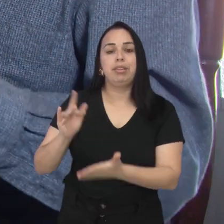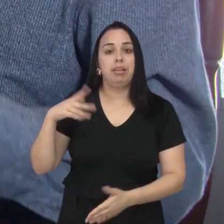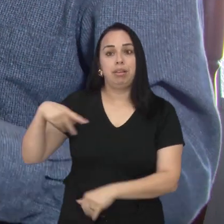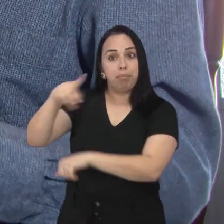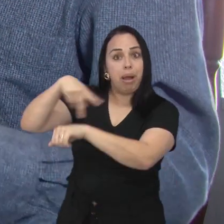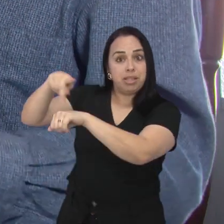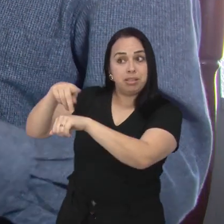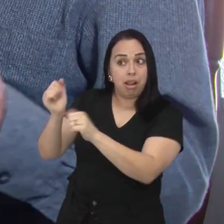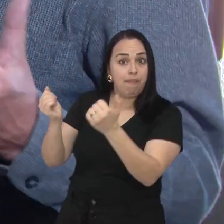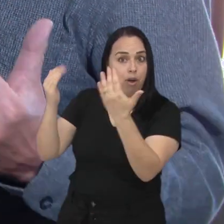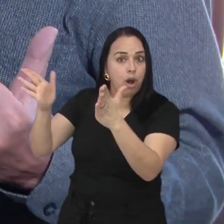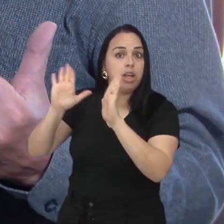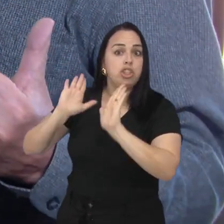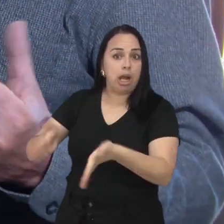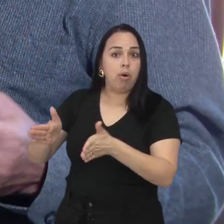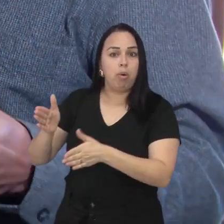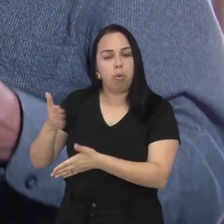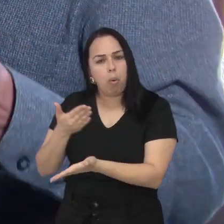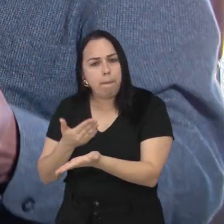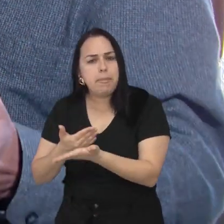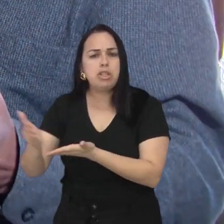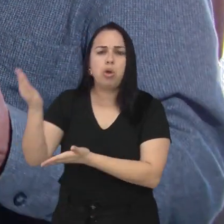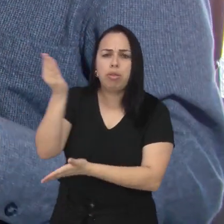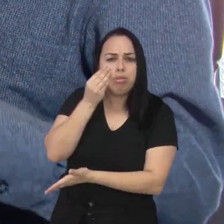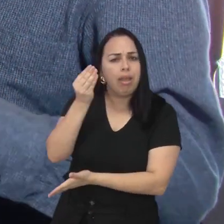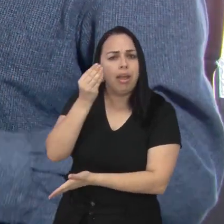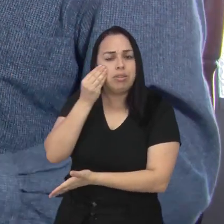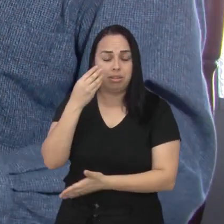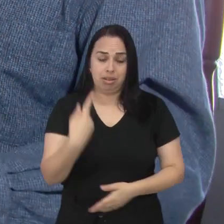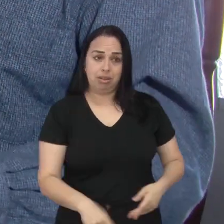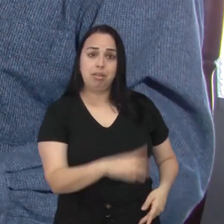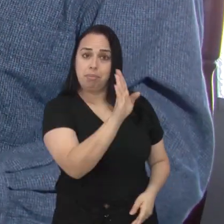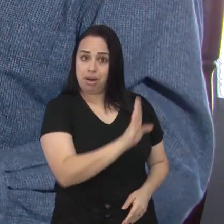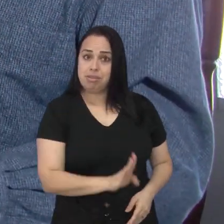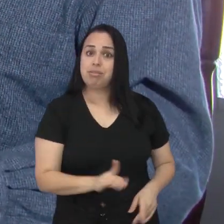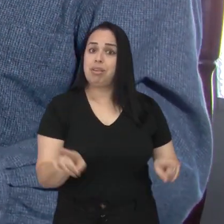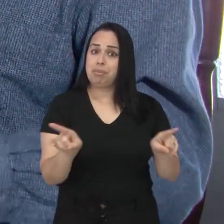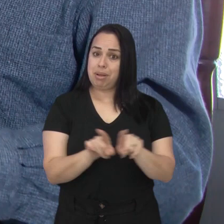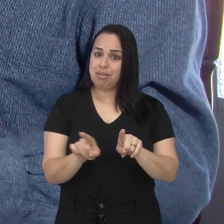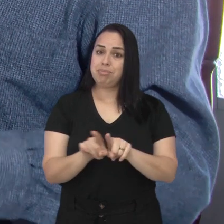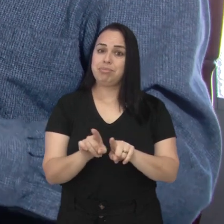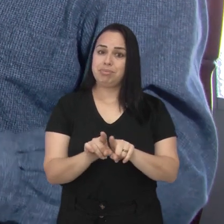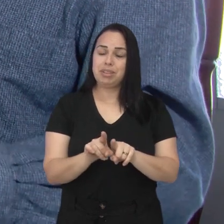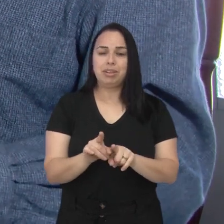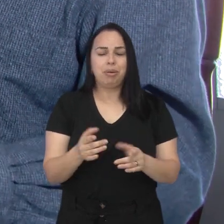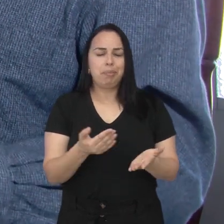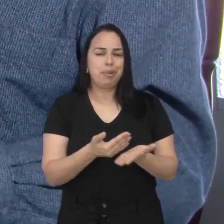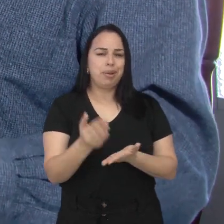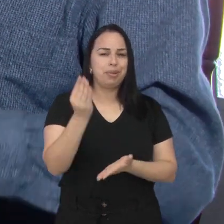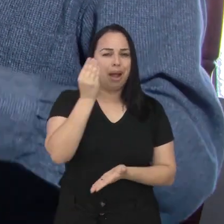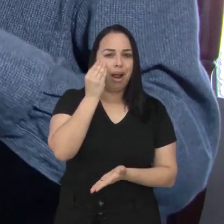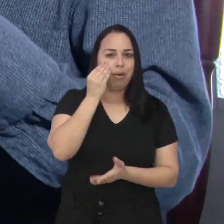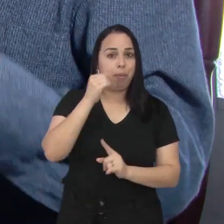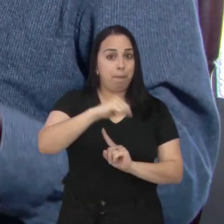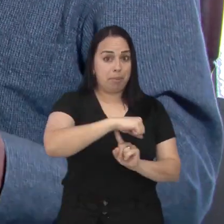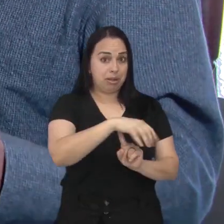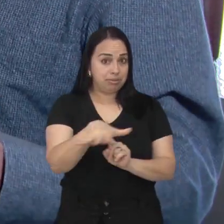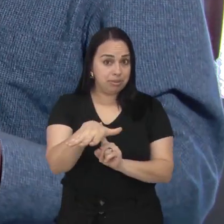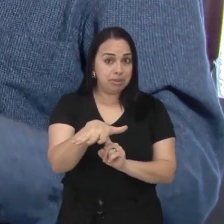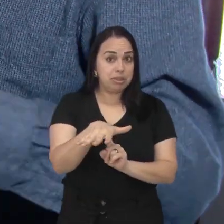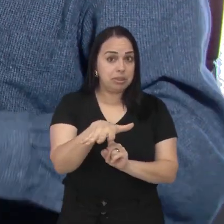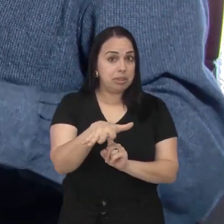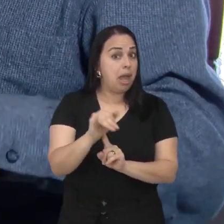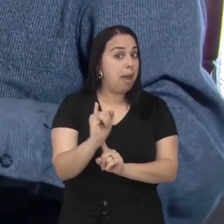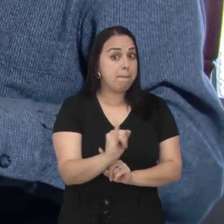E aí, o que está acontecendo, já tem países lá fora que também já estão trabalhando nisso, e o Brasil também, então, já está fazendo um